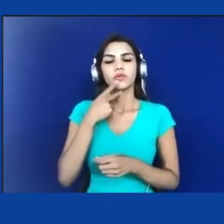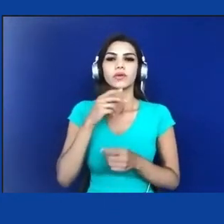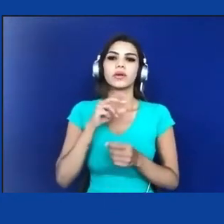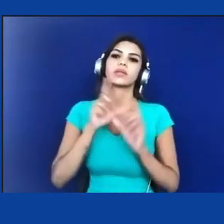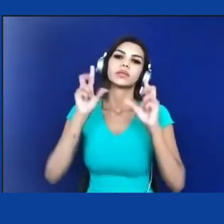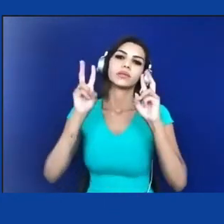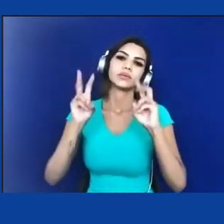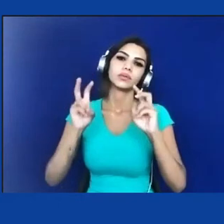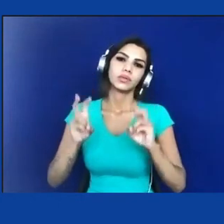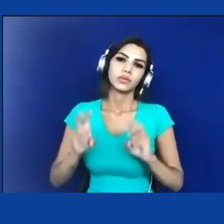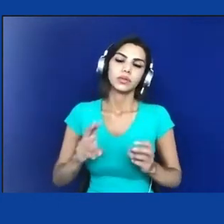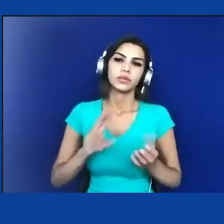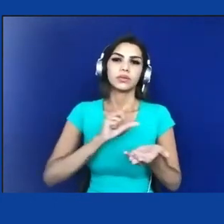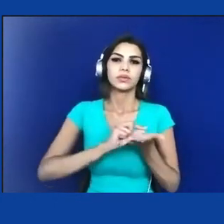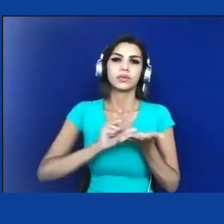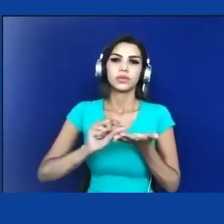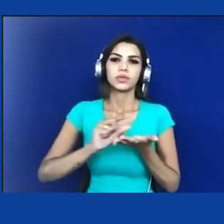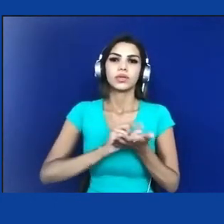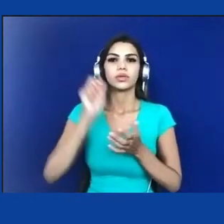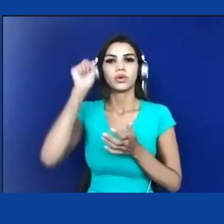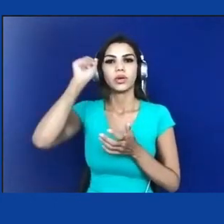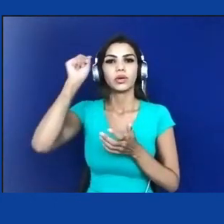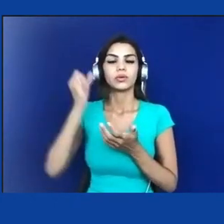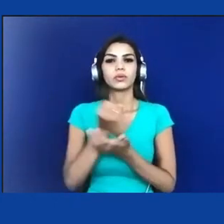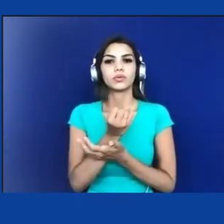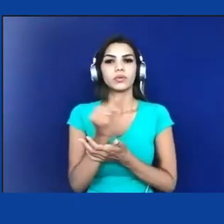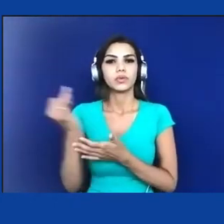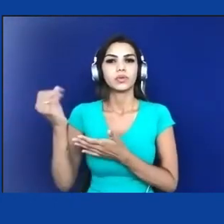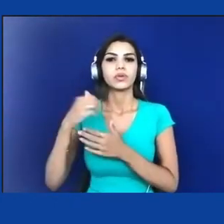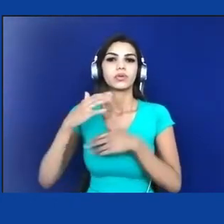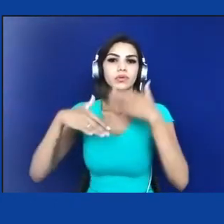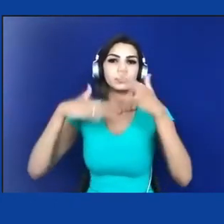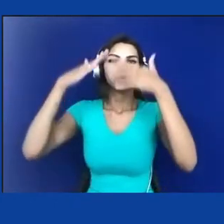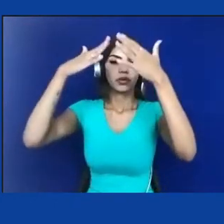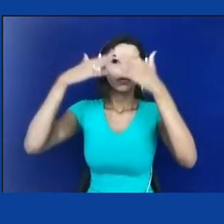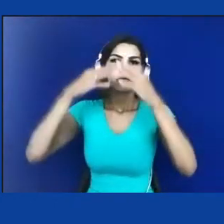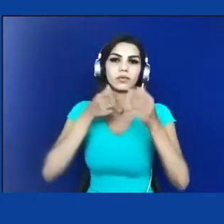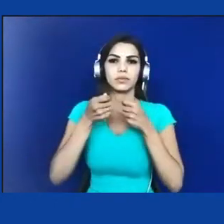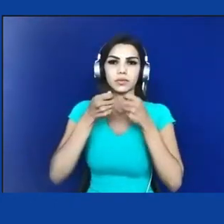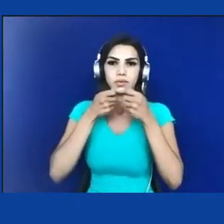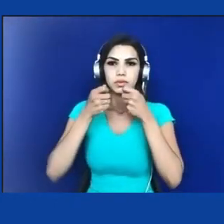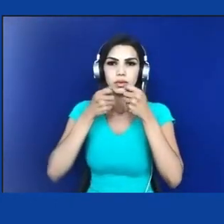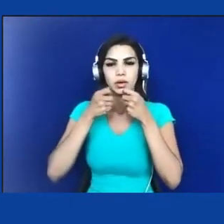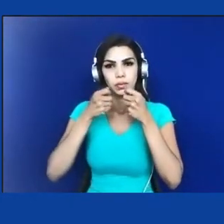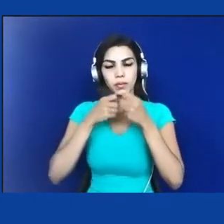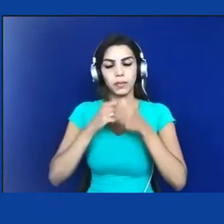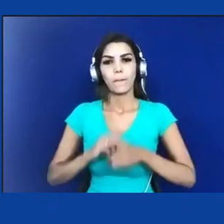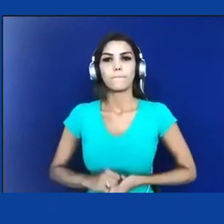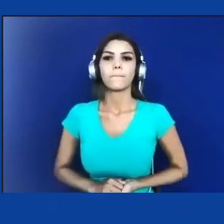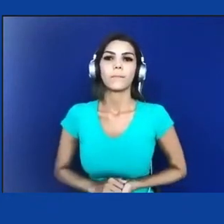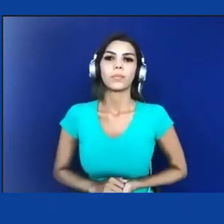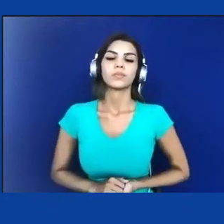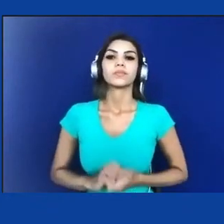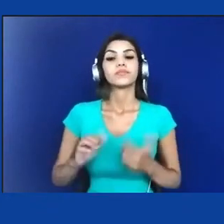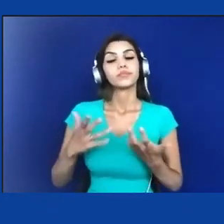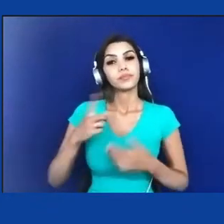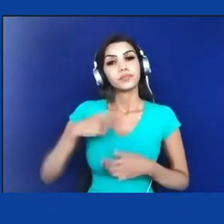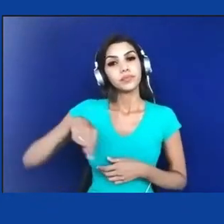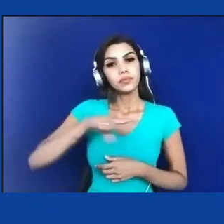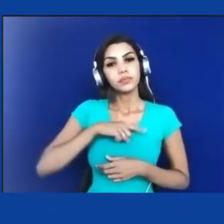argumento de modo mais qualificado. Então, nós estamos diante de um processo de institucionalização